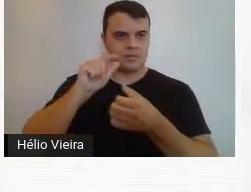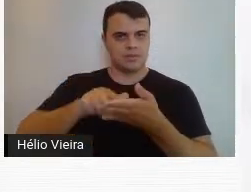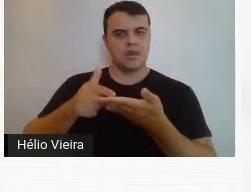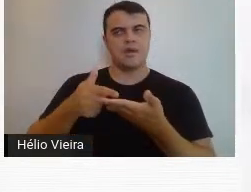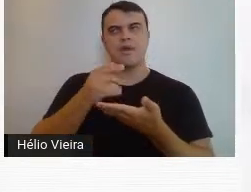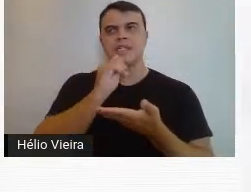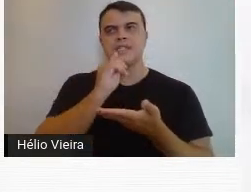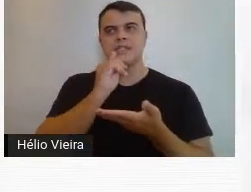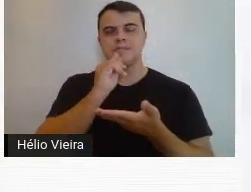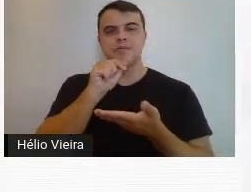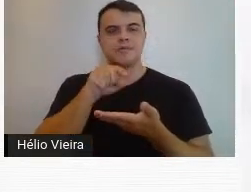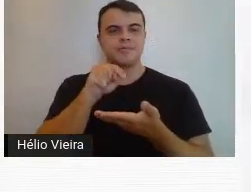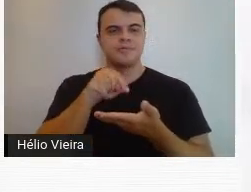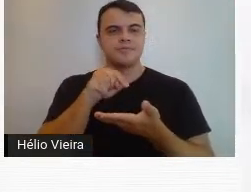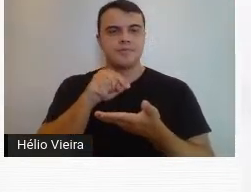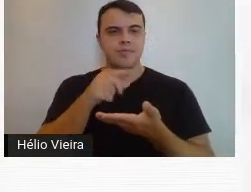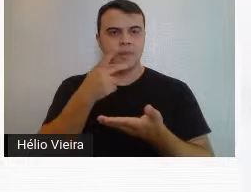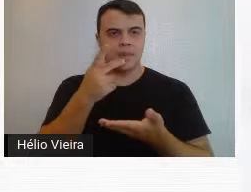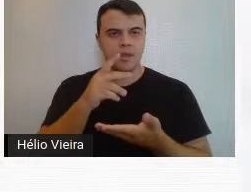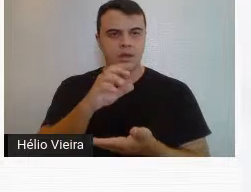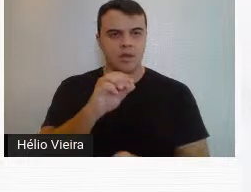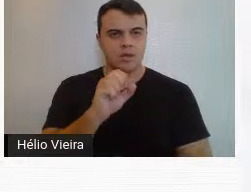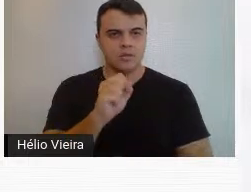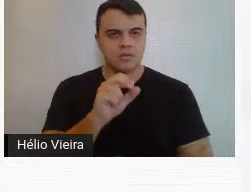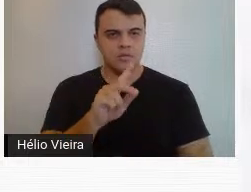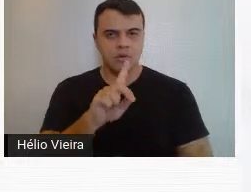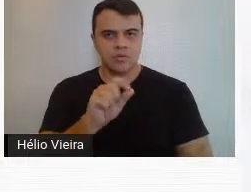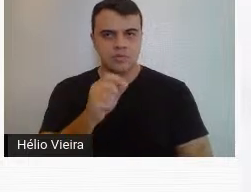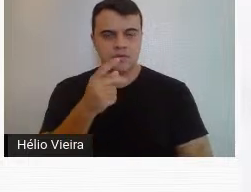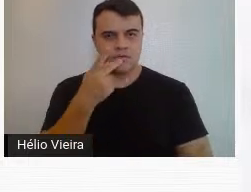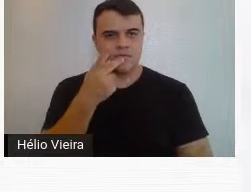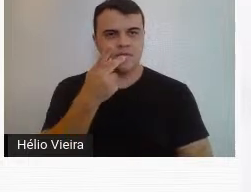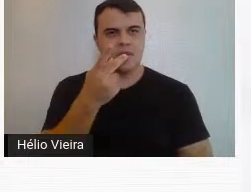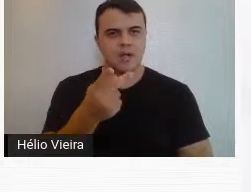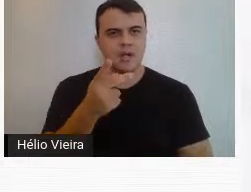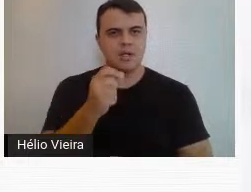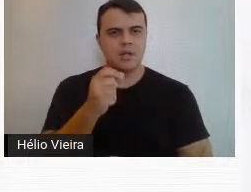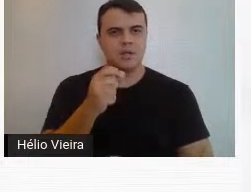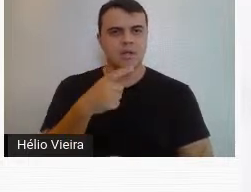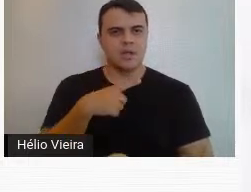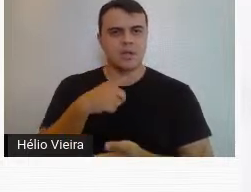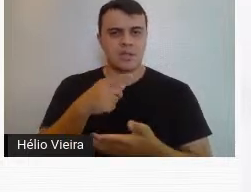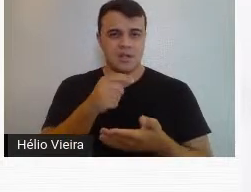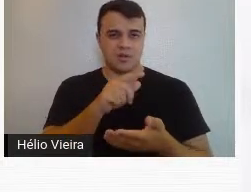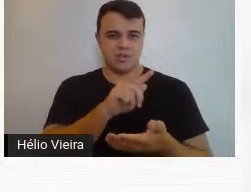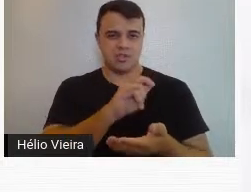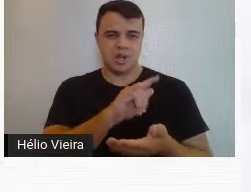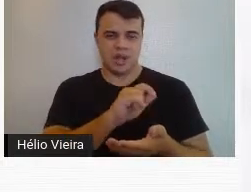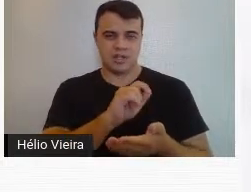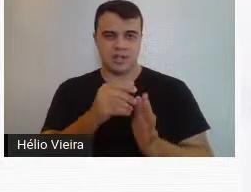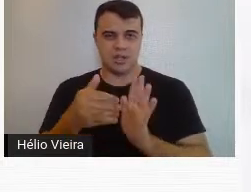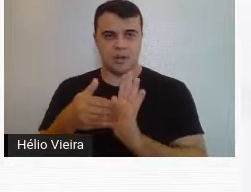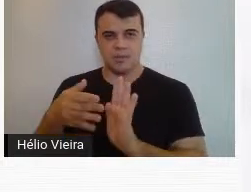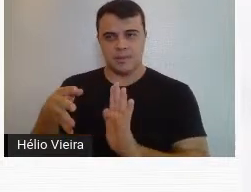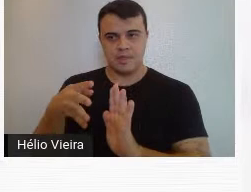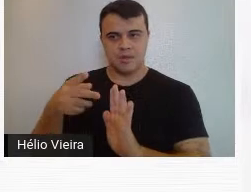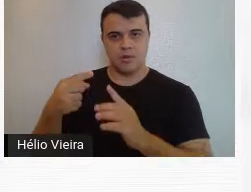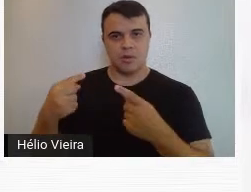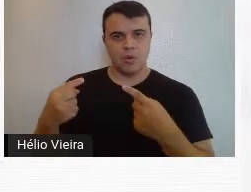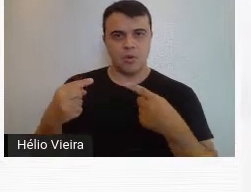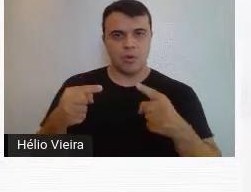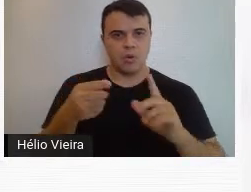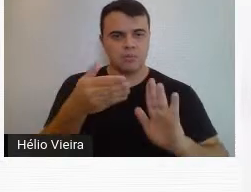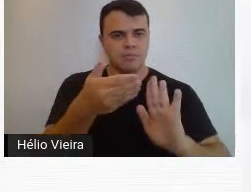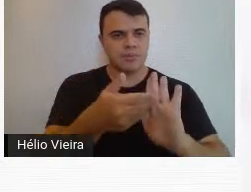por exemplo, a matéria do Oswald de Andrade, falando da gilete ao pincel, que ele vai comentar sobre os atentados que as